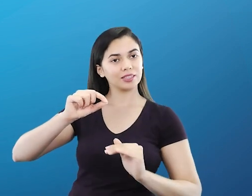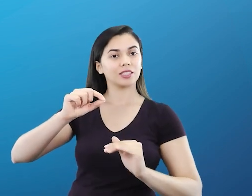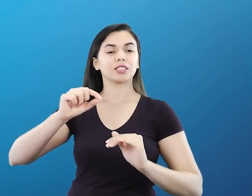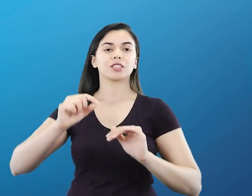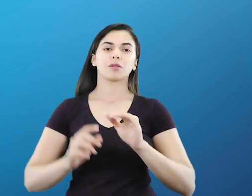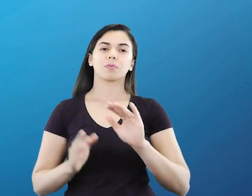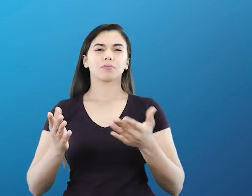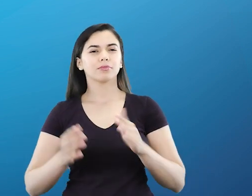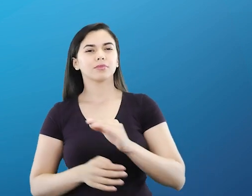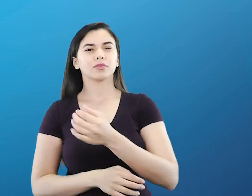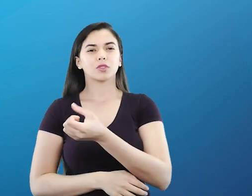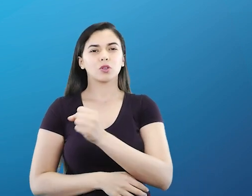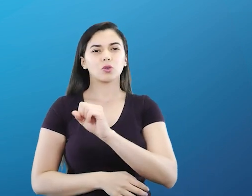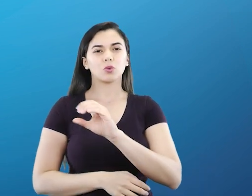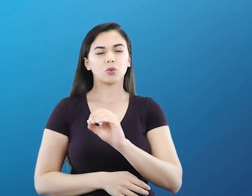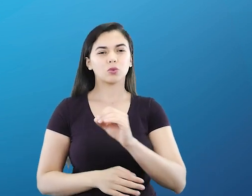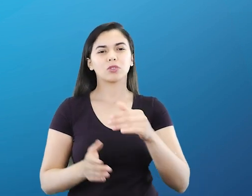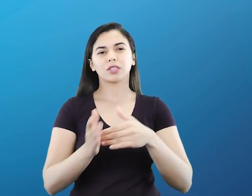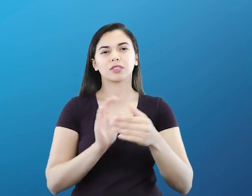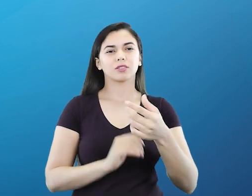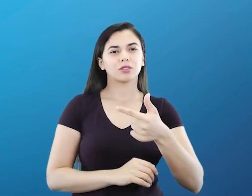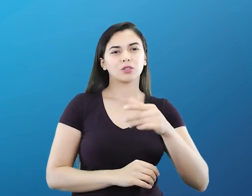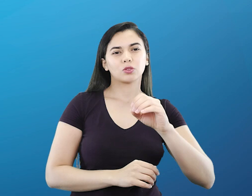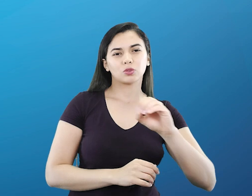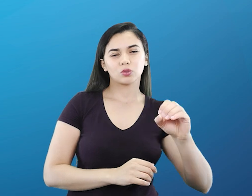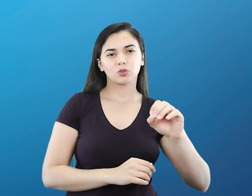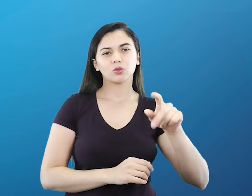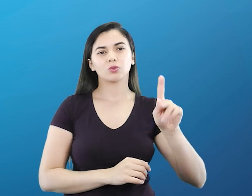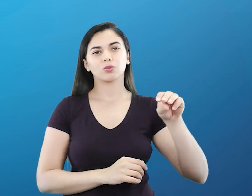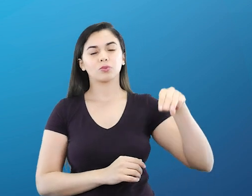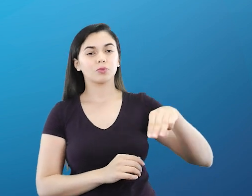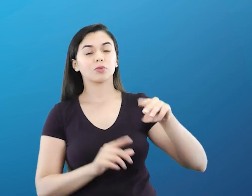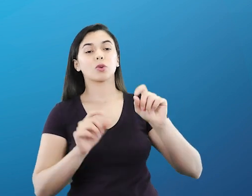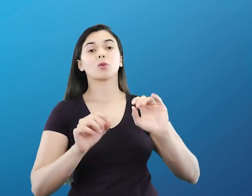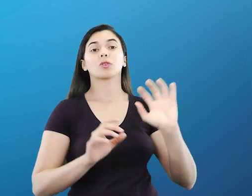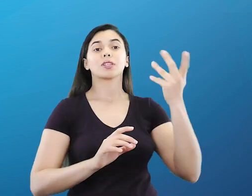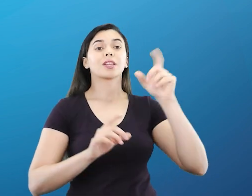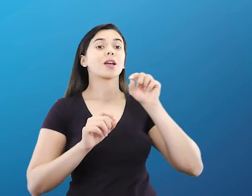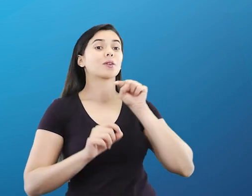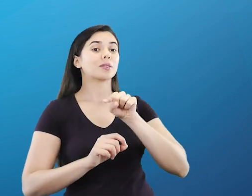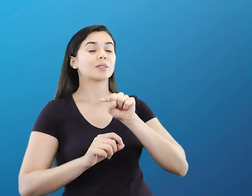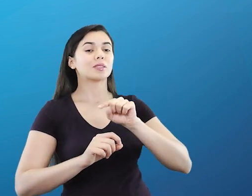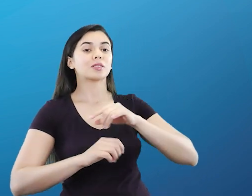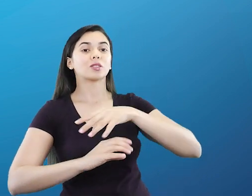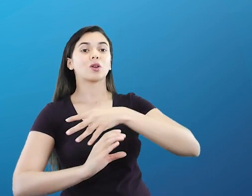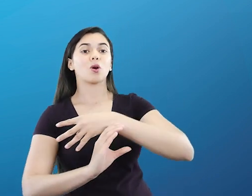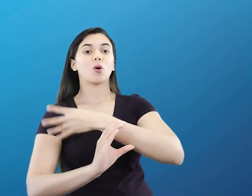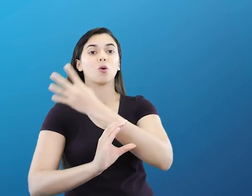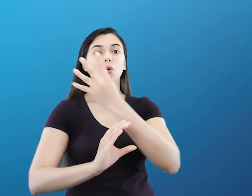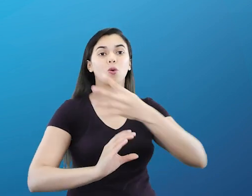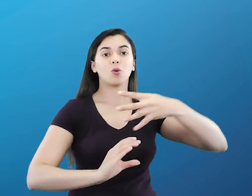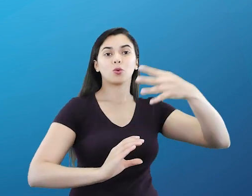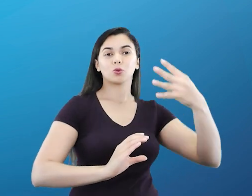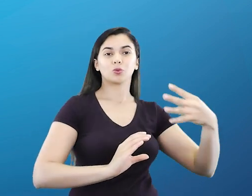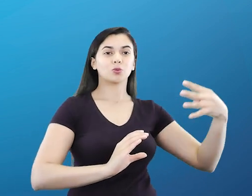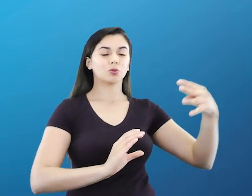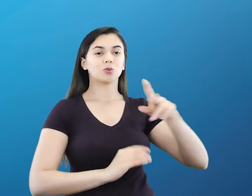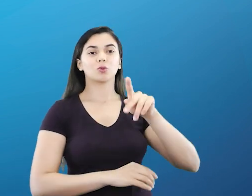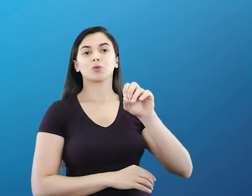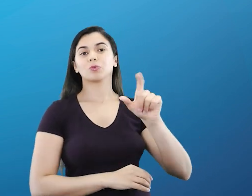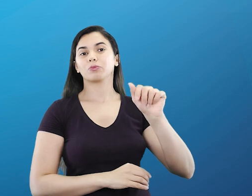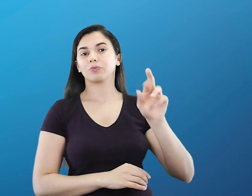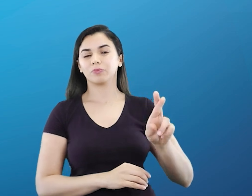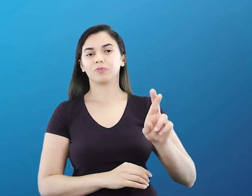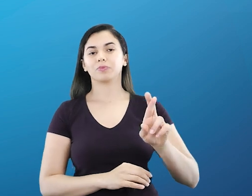200 quilômetros. Ocorre aqui o fenômeno óptico chamado de aurora polar. Aqui nós temos a reação de